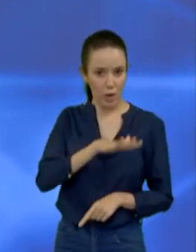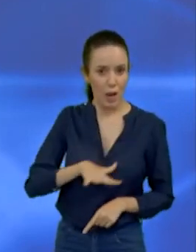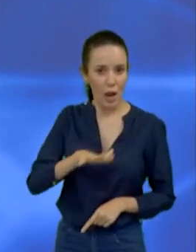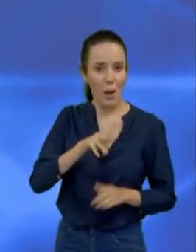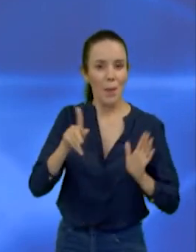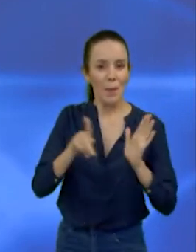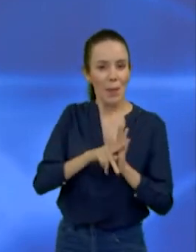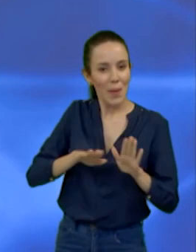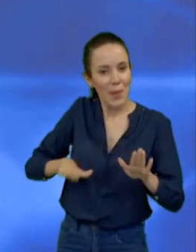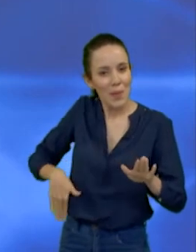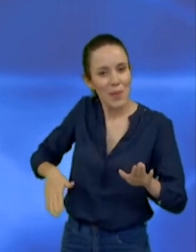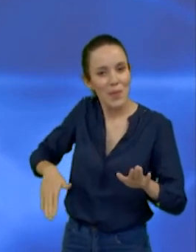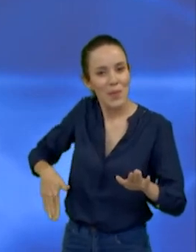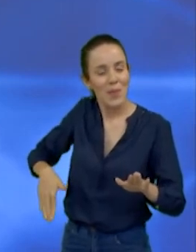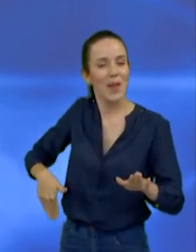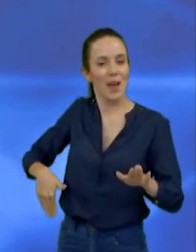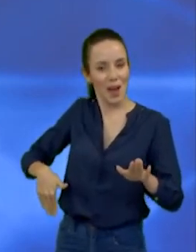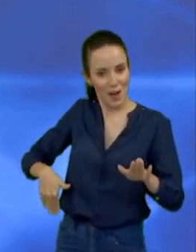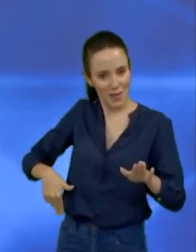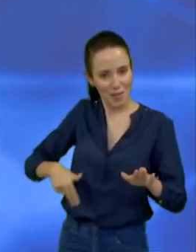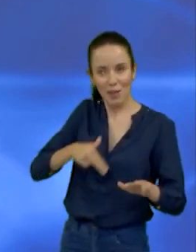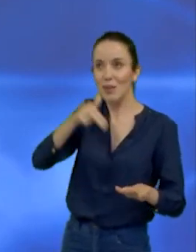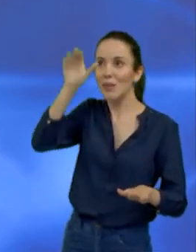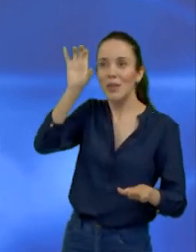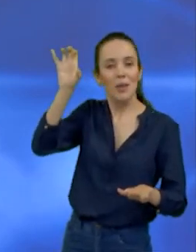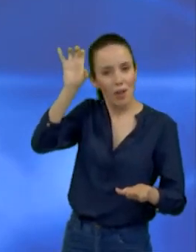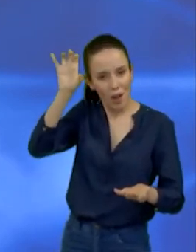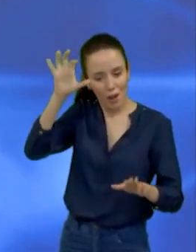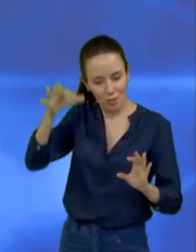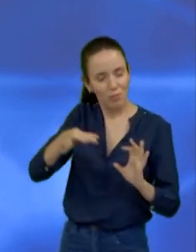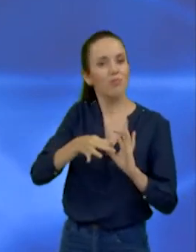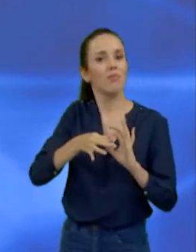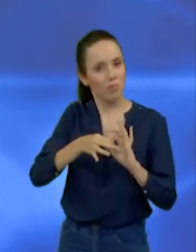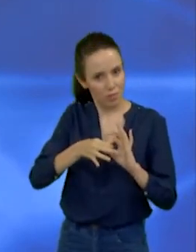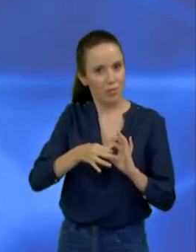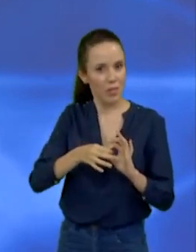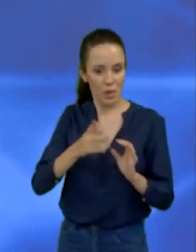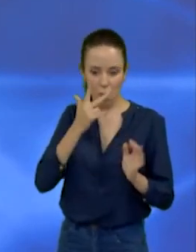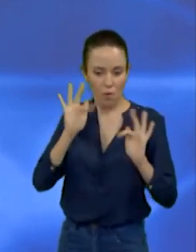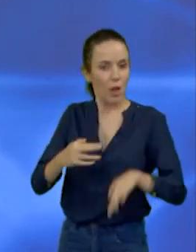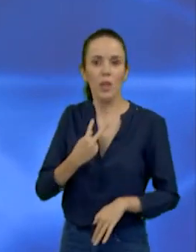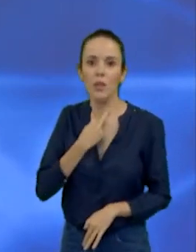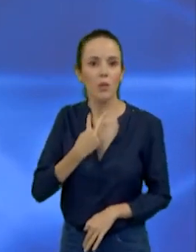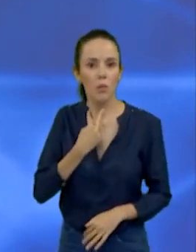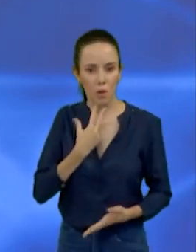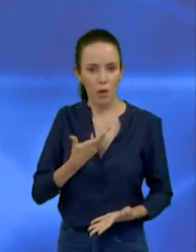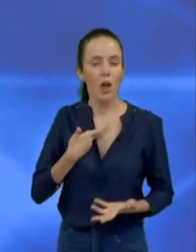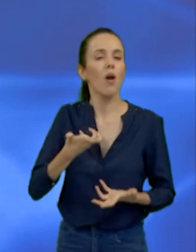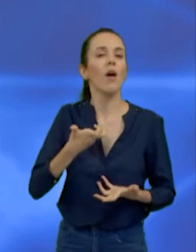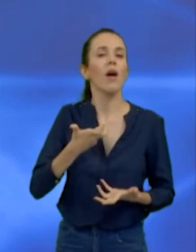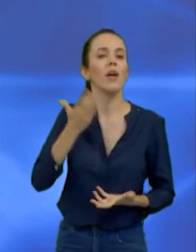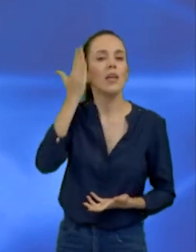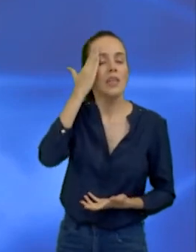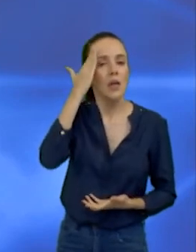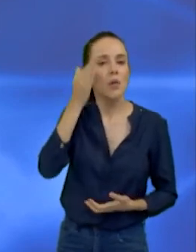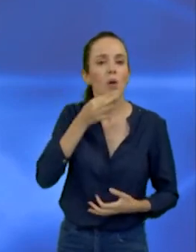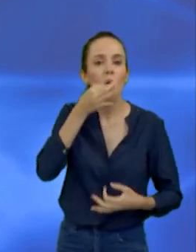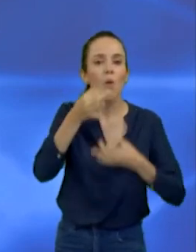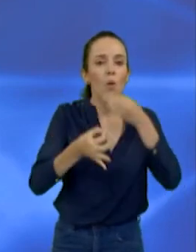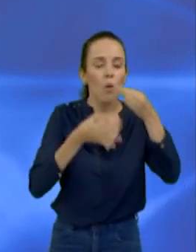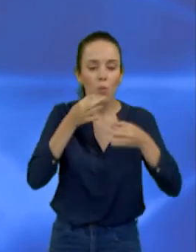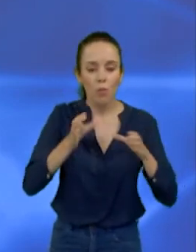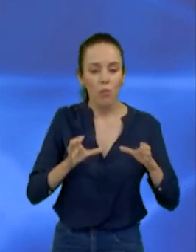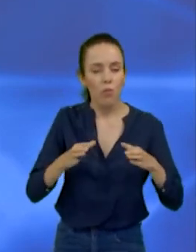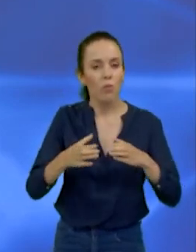caissara, cultura nordestina, acabam. Mas o nosso compromisso é ouvir a categoria. Ouvir a categoria